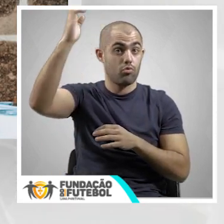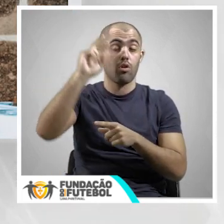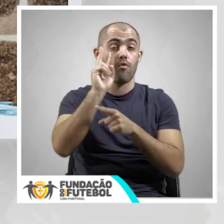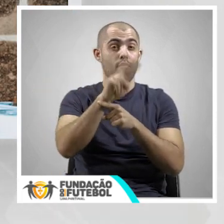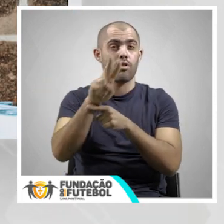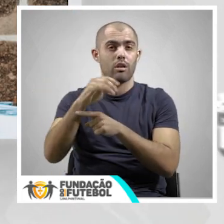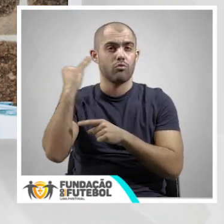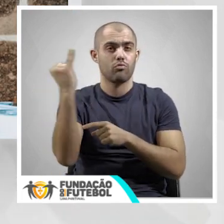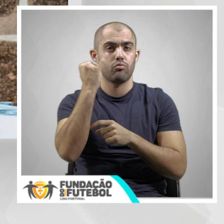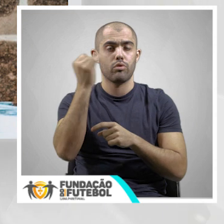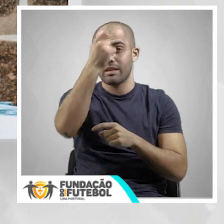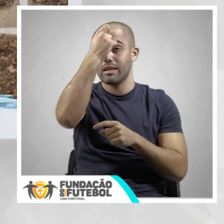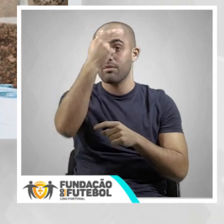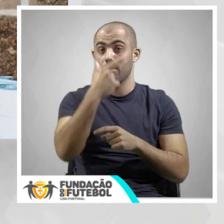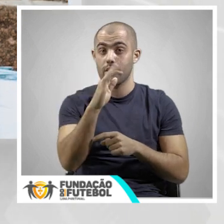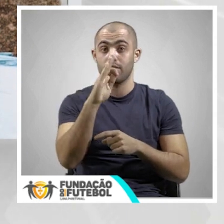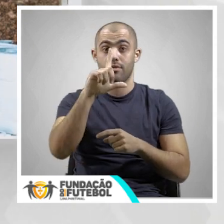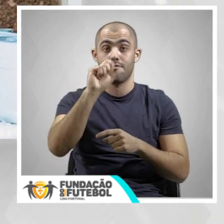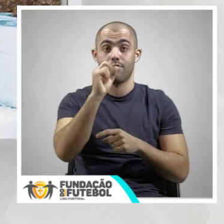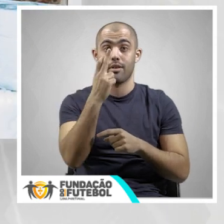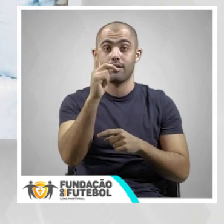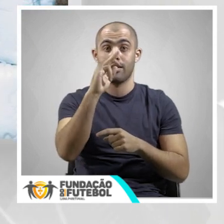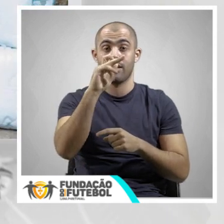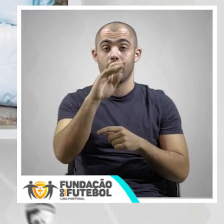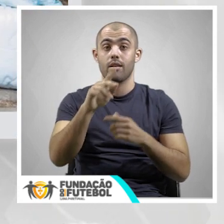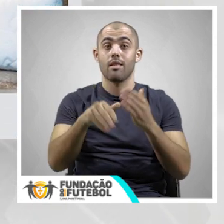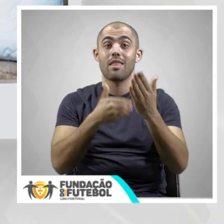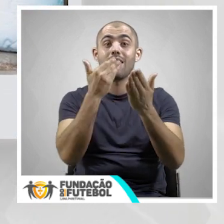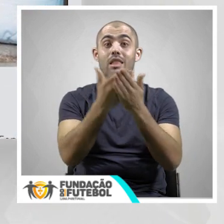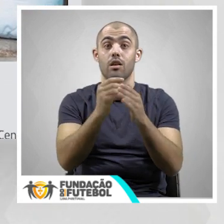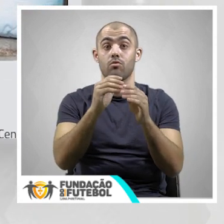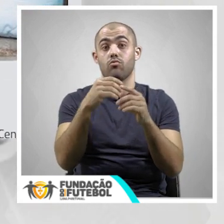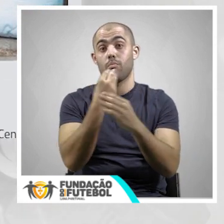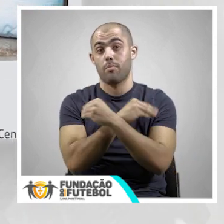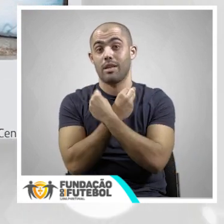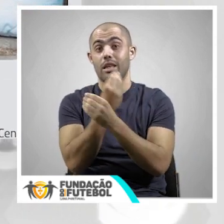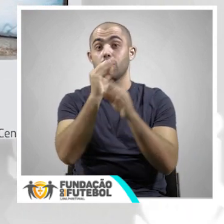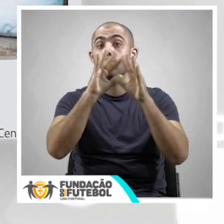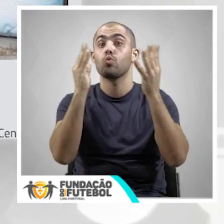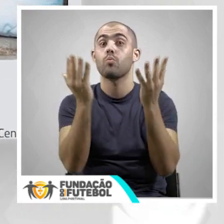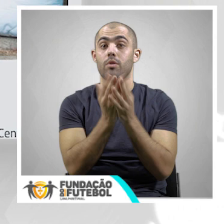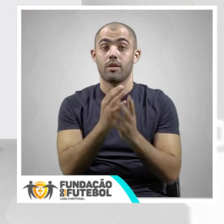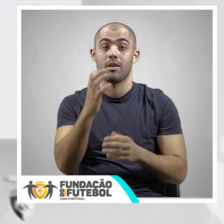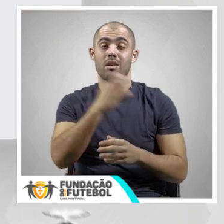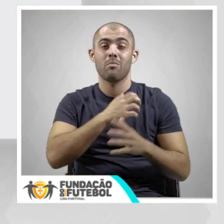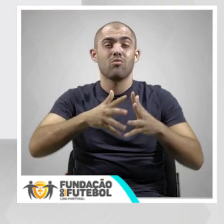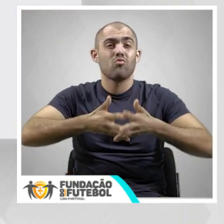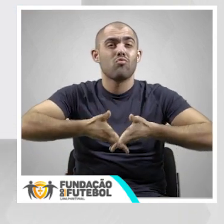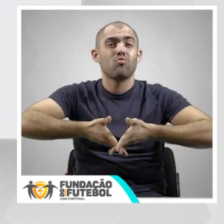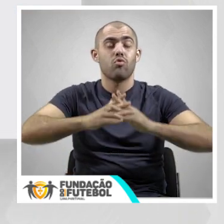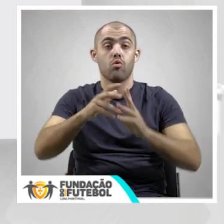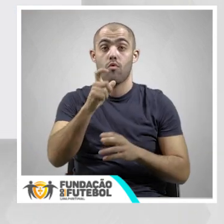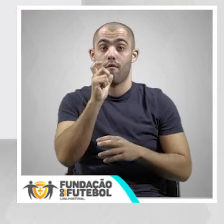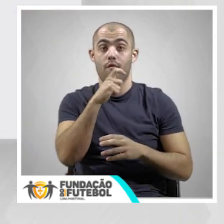de Reis visitando instituições de Guimarães e Felgueiras, deixando-lhes bens e brinquedos. Equipa